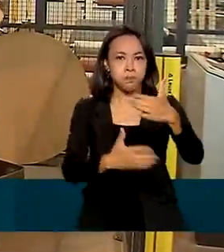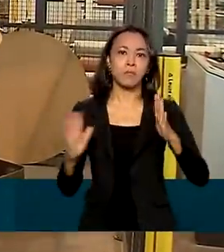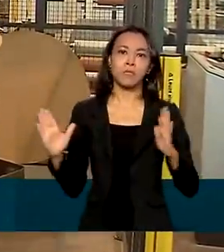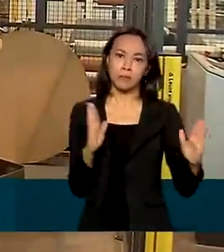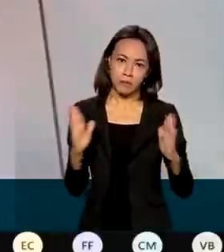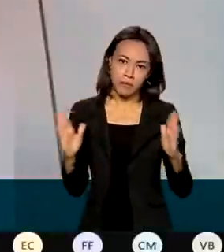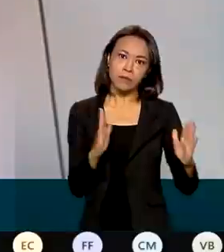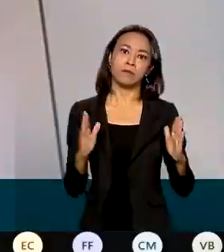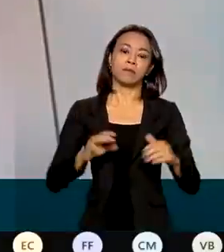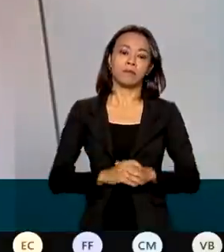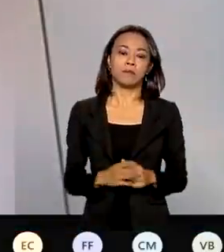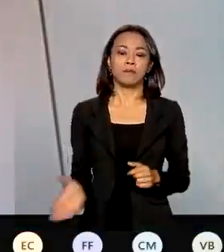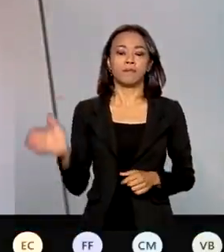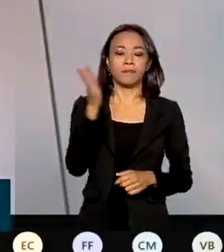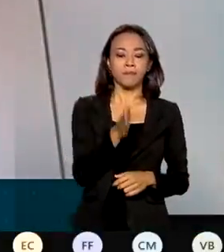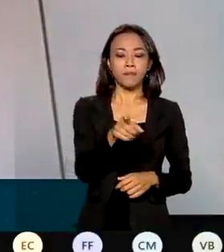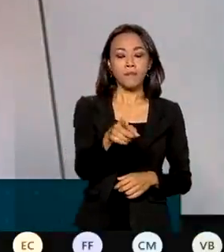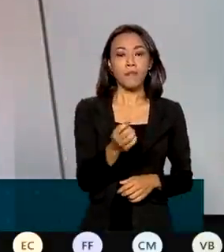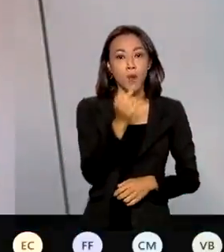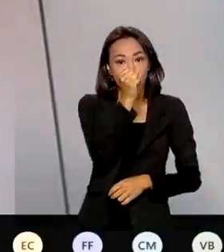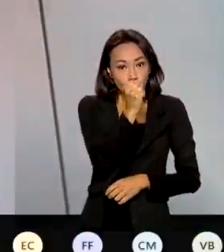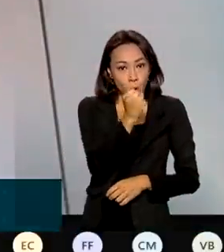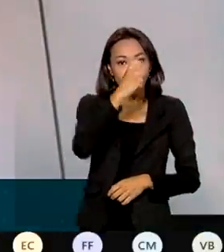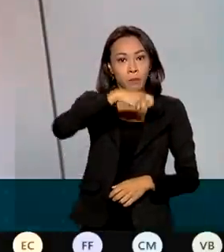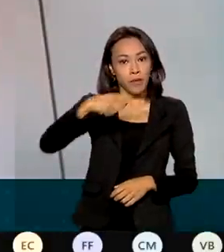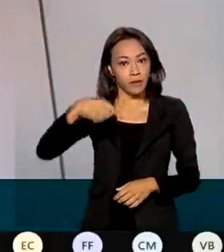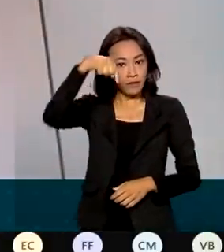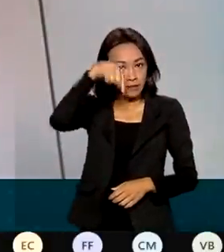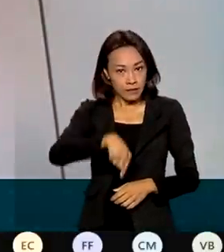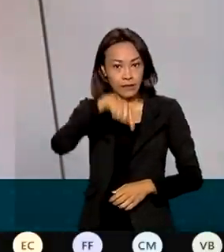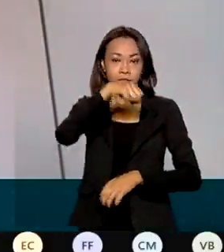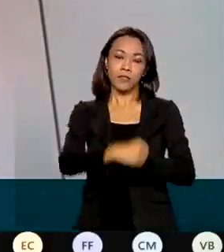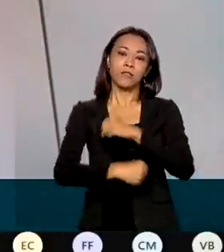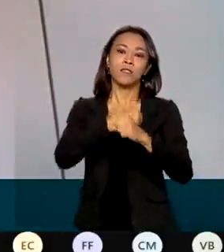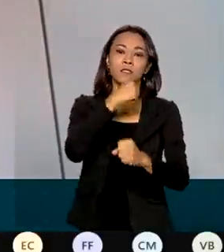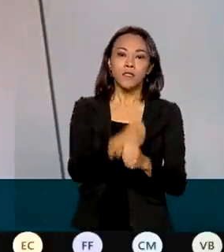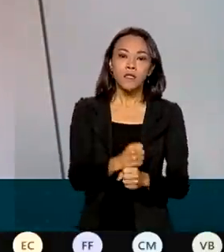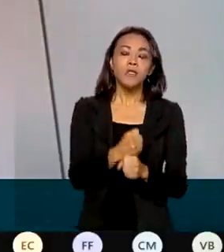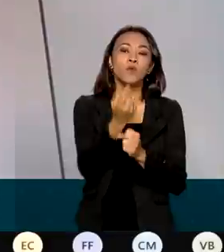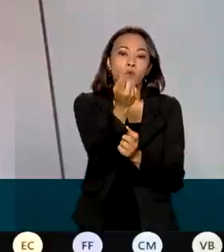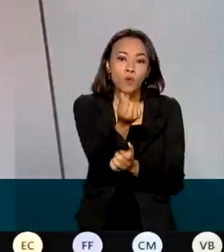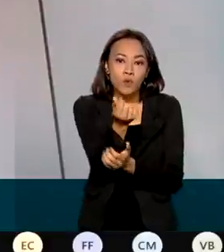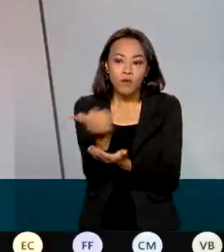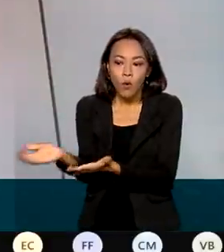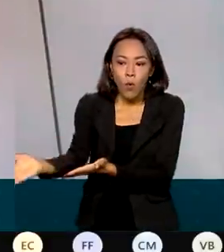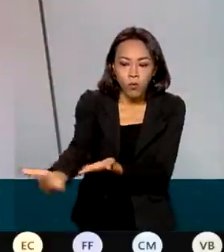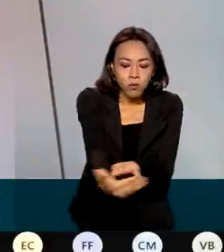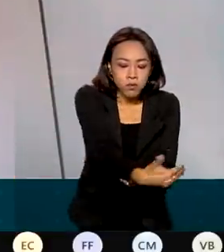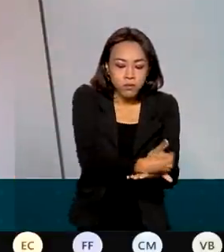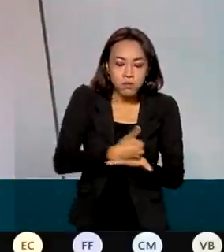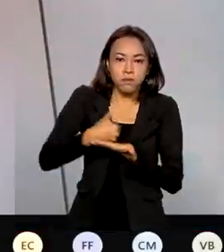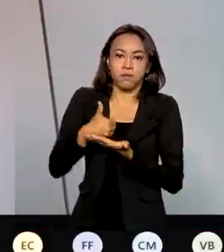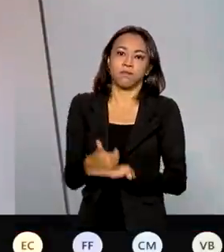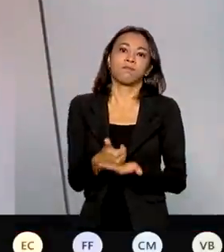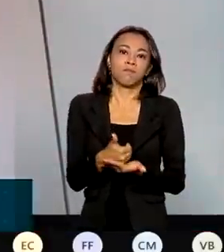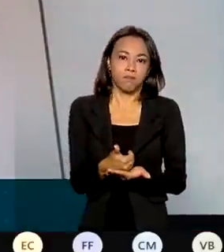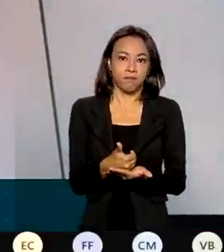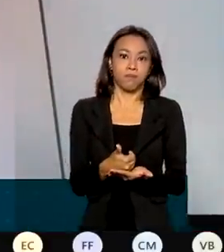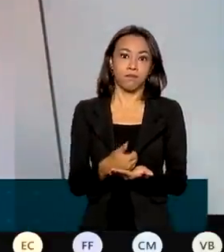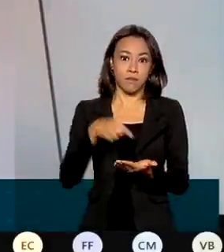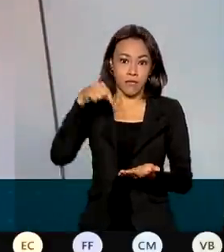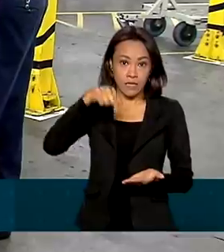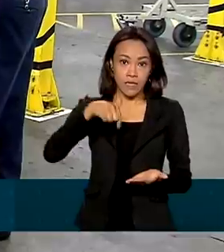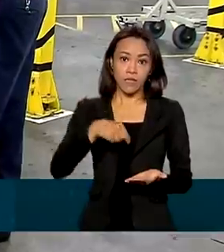o período acumulado. Dos oito meses deste ano, os valores arrecadados em seis desses